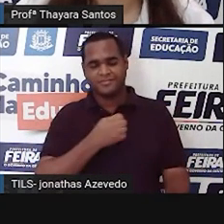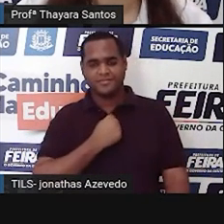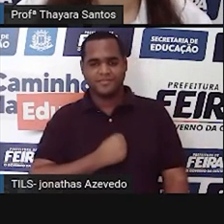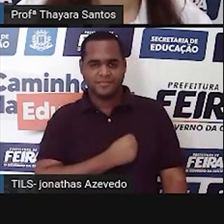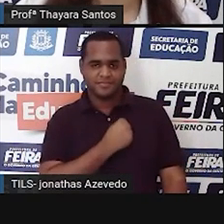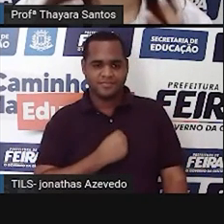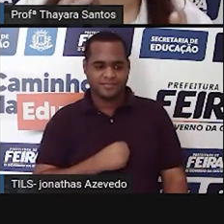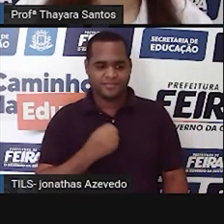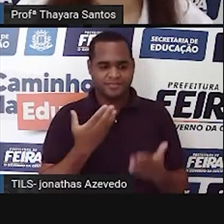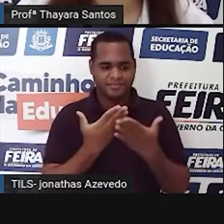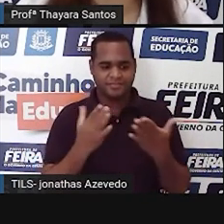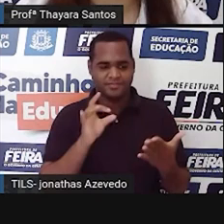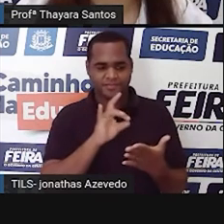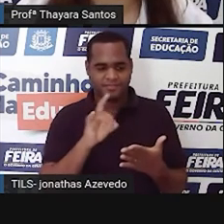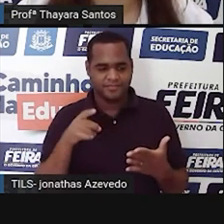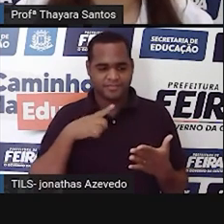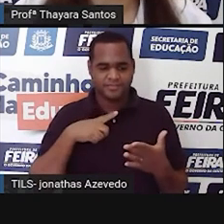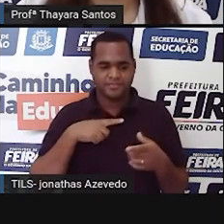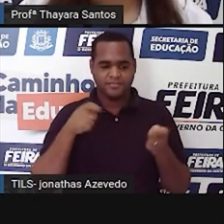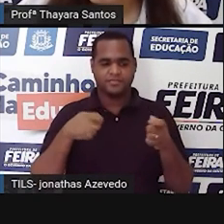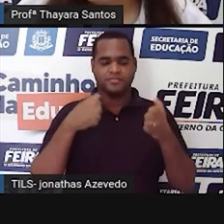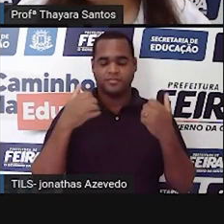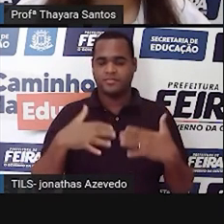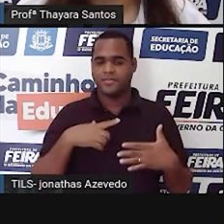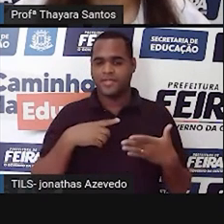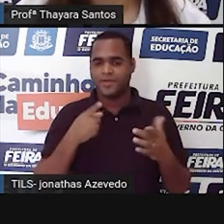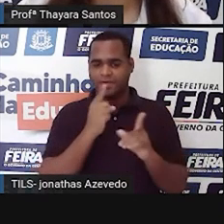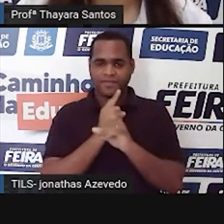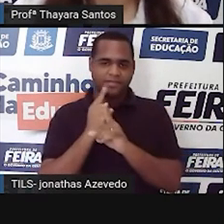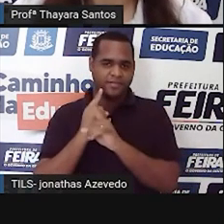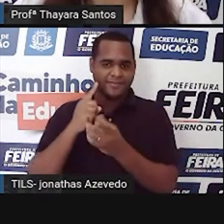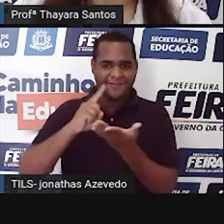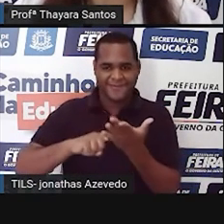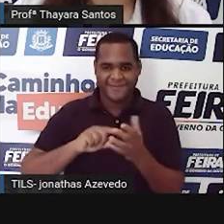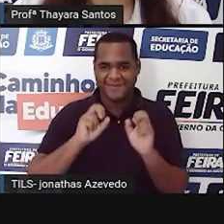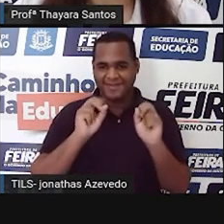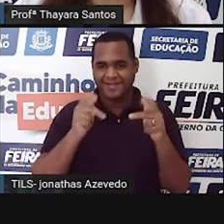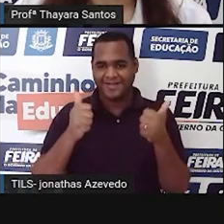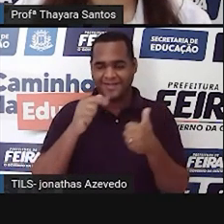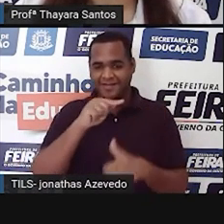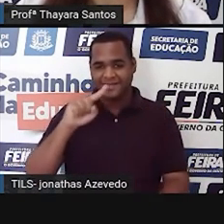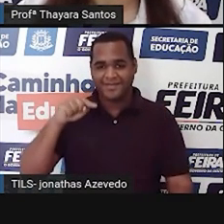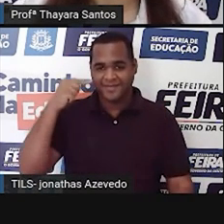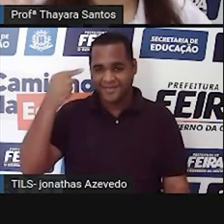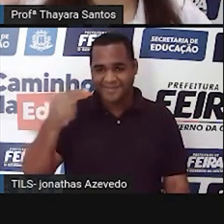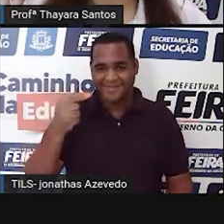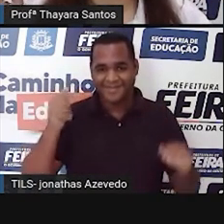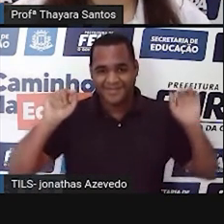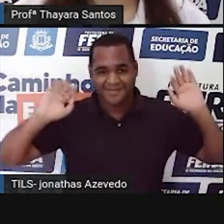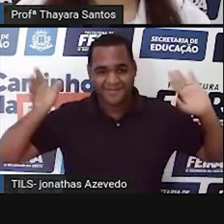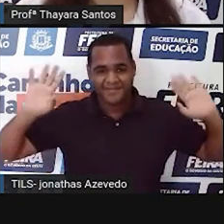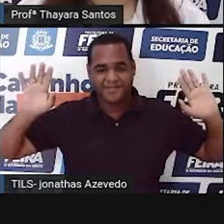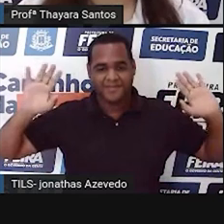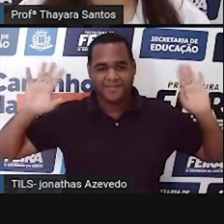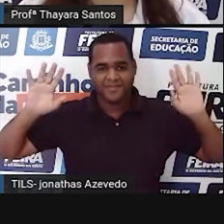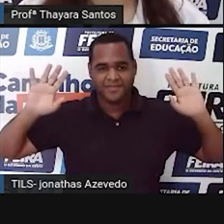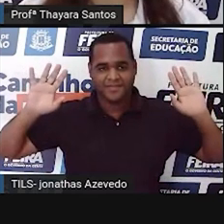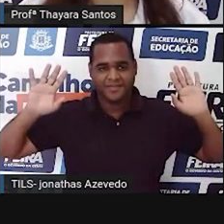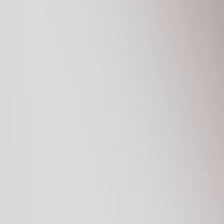de saudade de vocês mas a gente já tem um encontro marcado na próxima aula então até a próxima aula gente tchau tchau